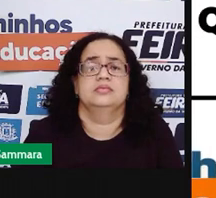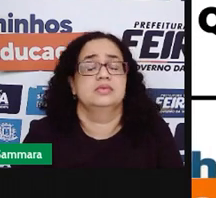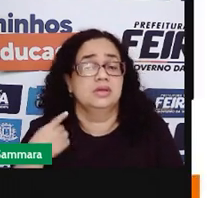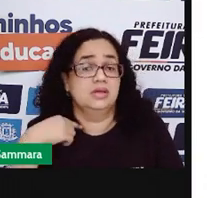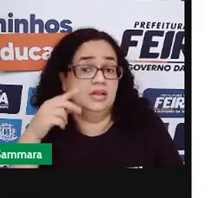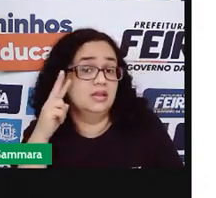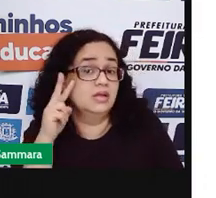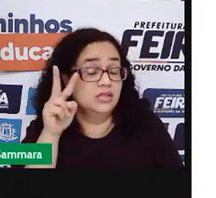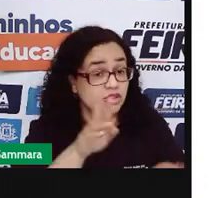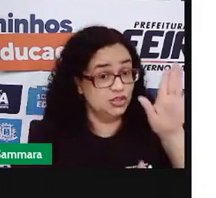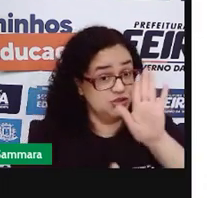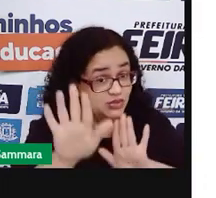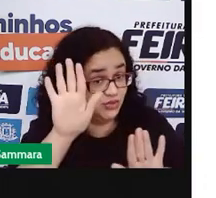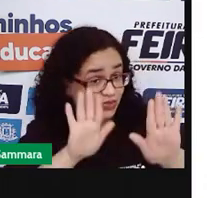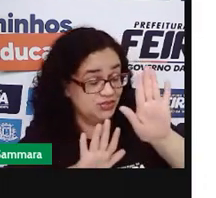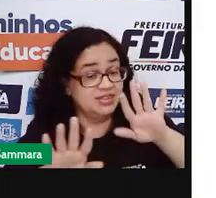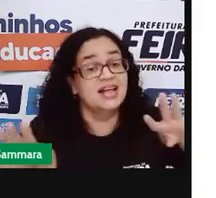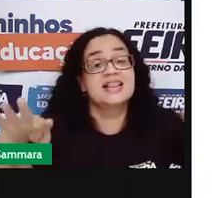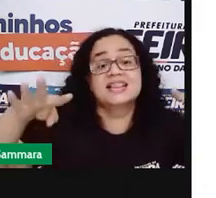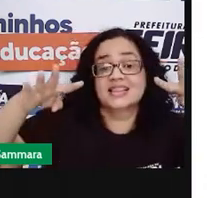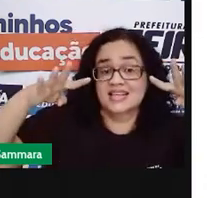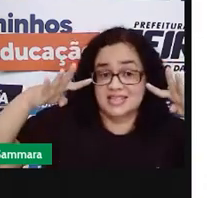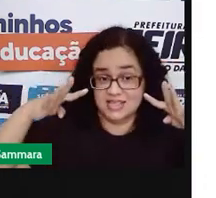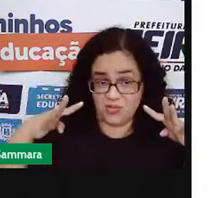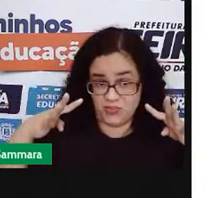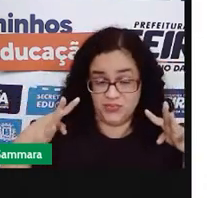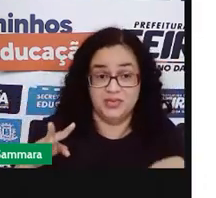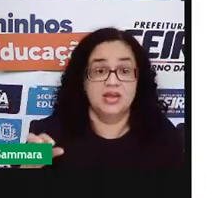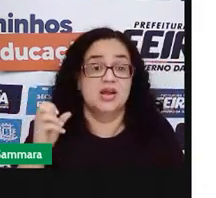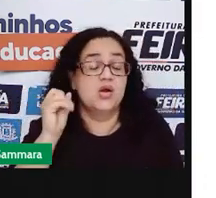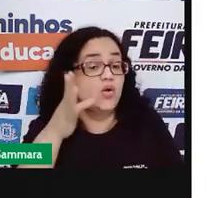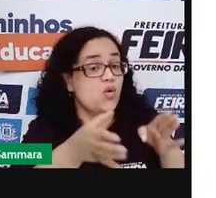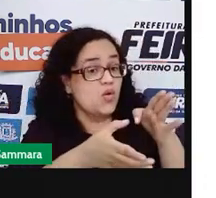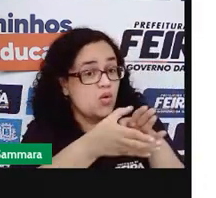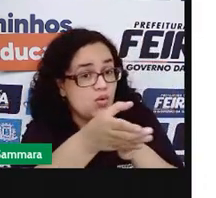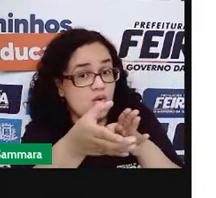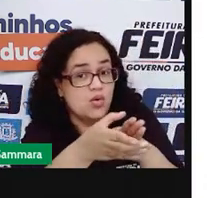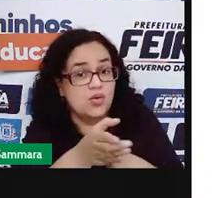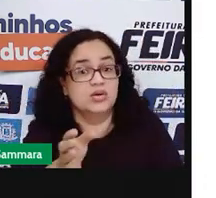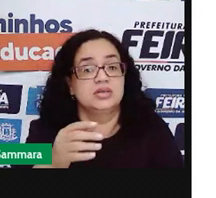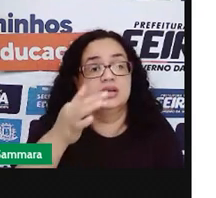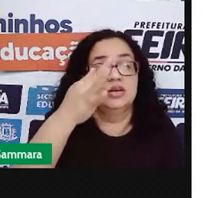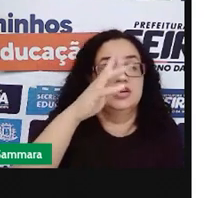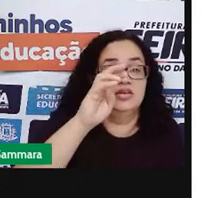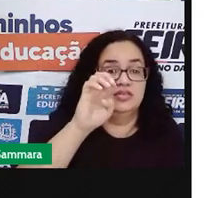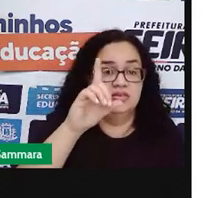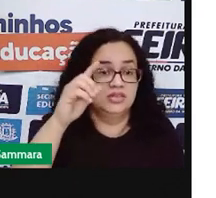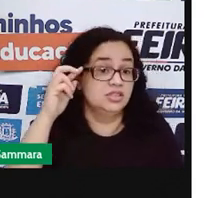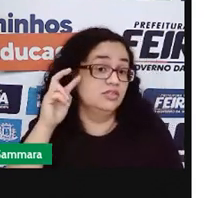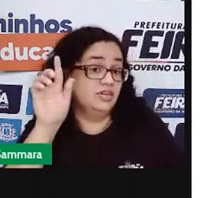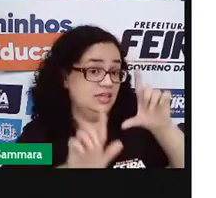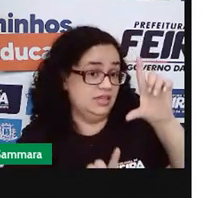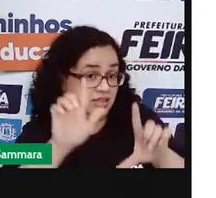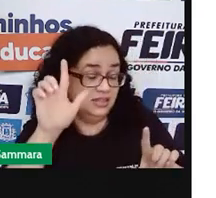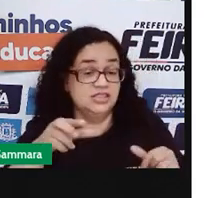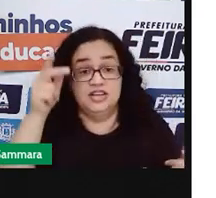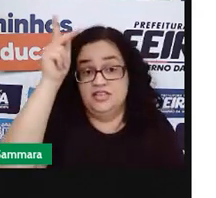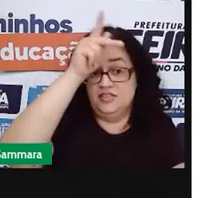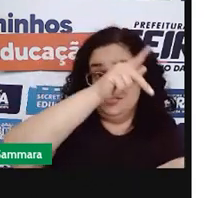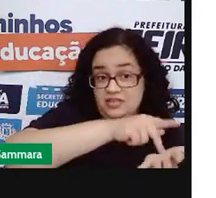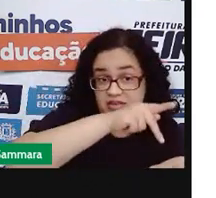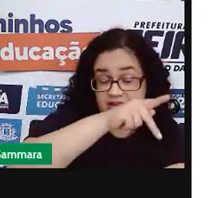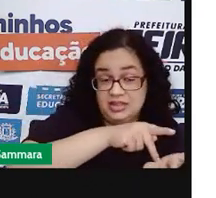a PRO quer que você se cuide e preste bastante atenção. Segue o conselho dos prédios. Nem tudo que a gente vê na TV é verdade.